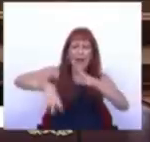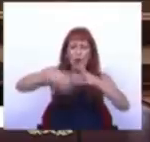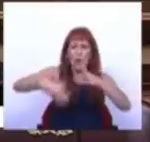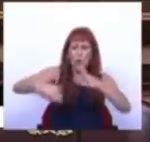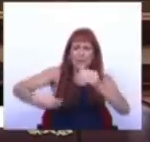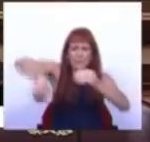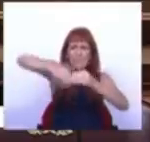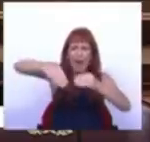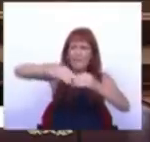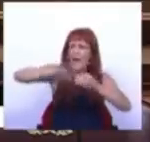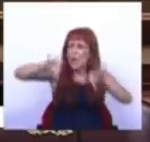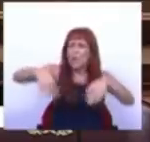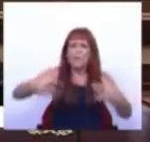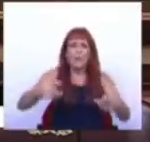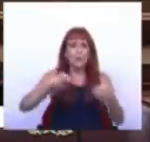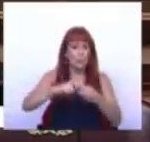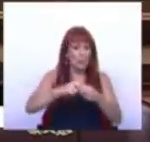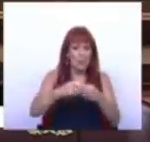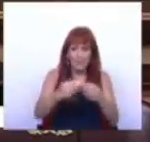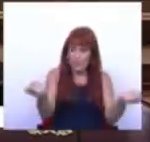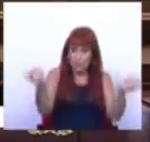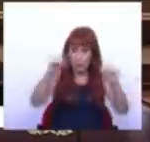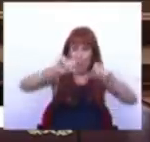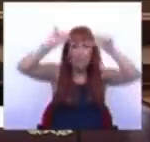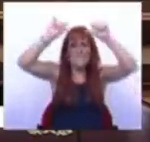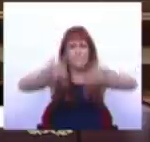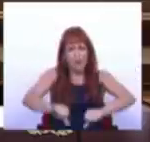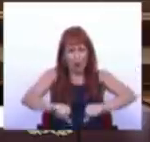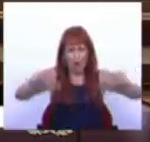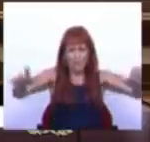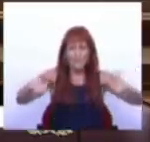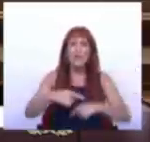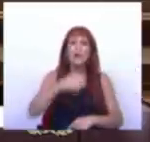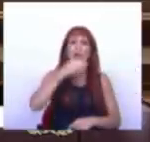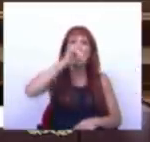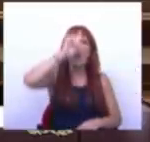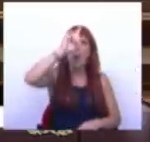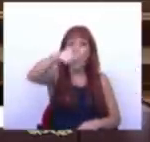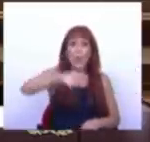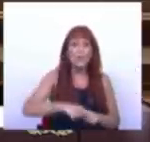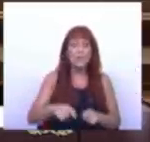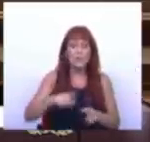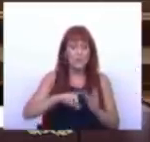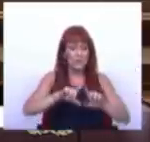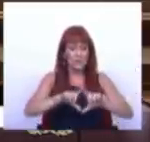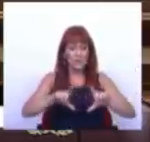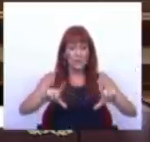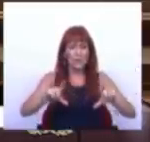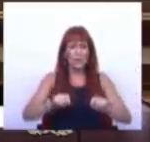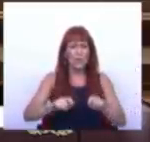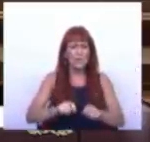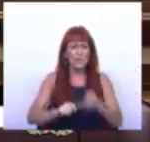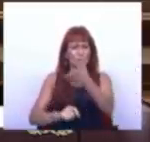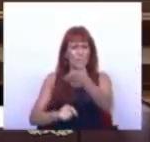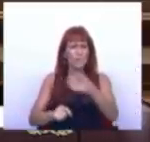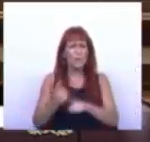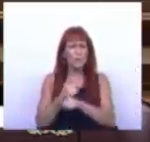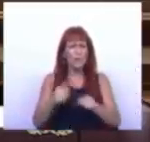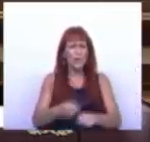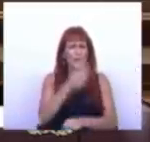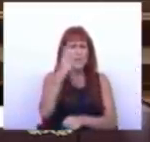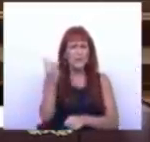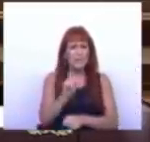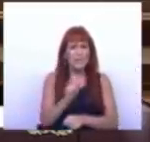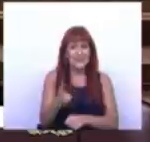e no fim, o problema não só não se resolve, como fica pior. E estou a falar do cartão do adepto, porque três